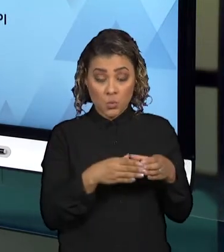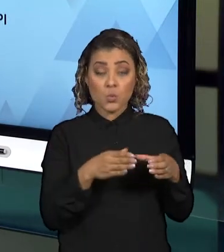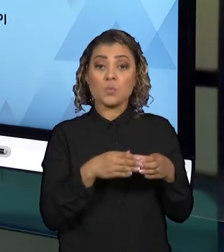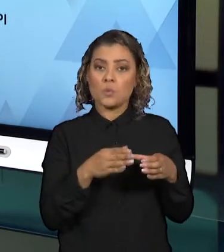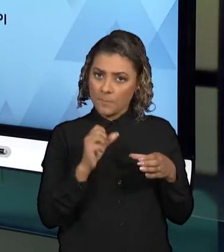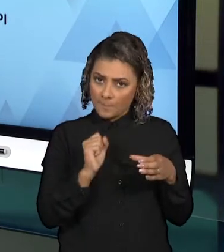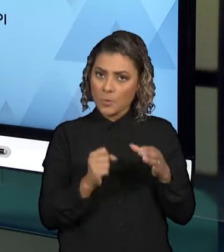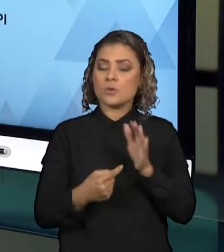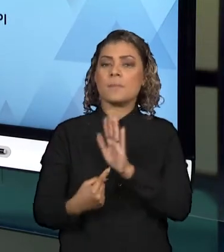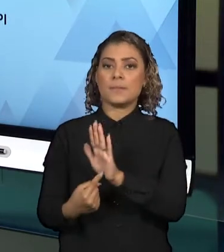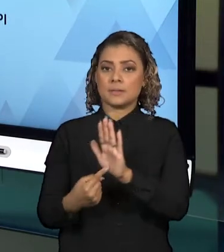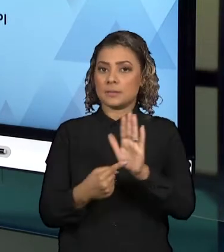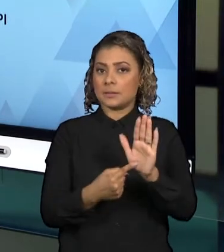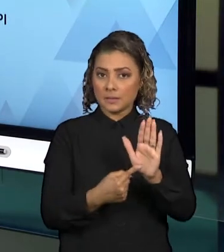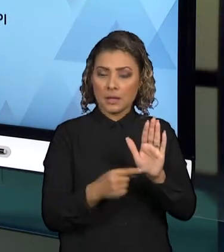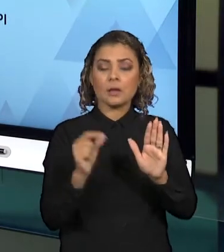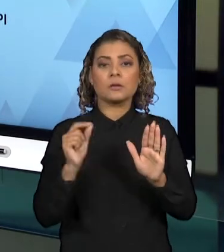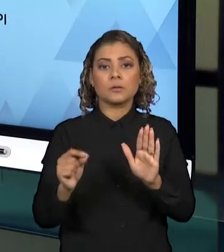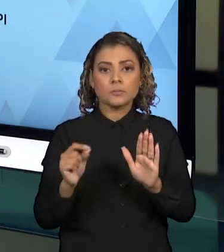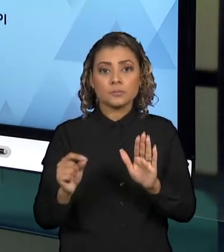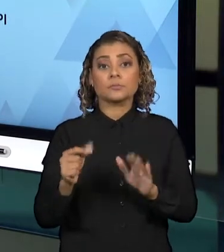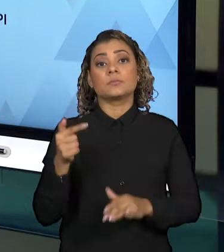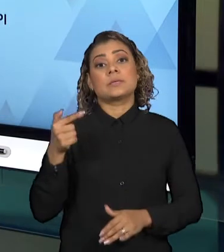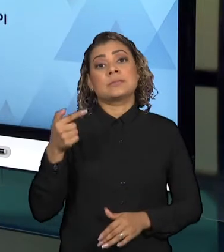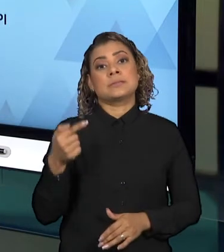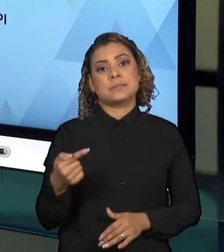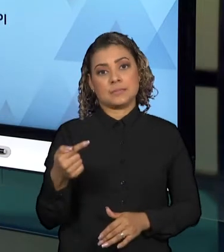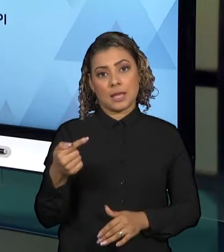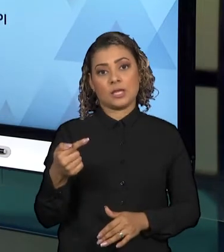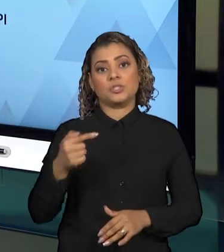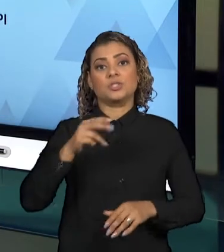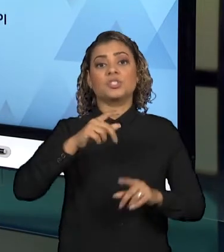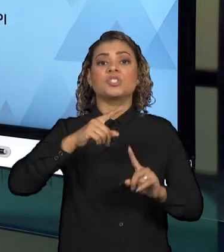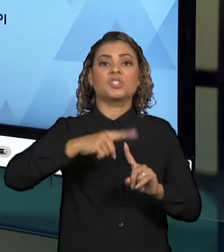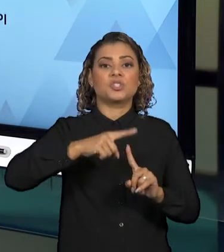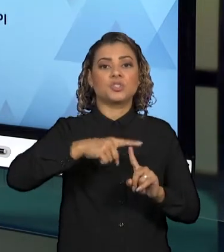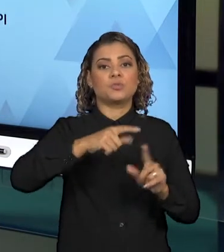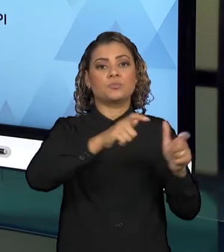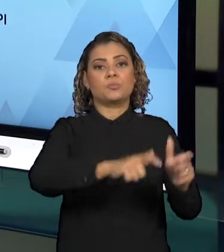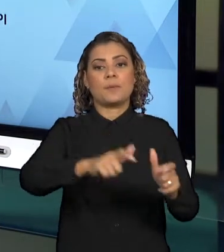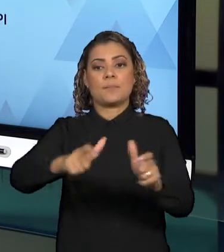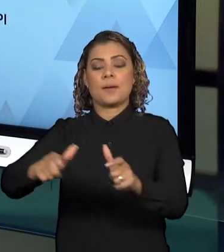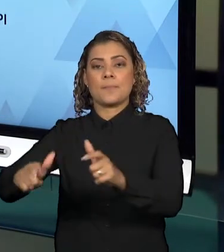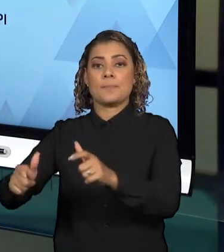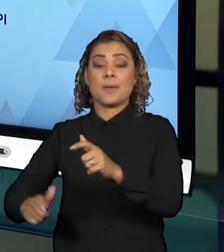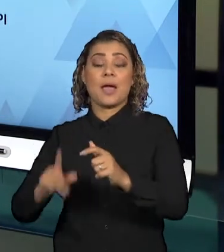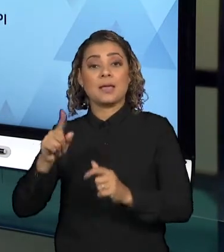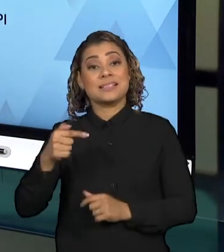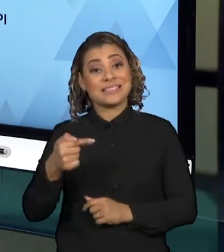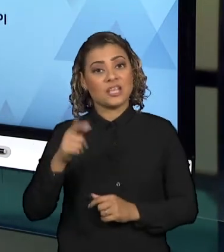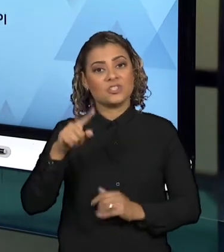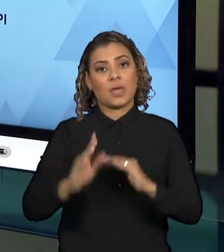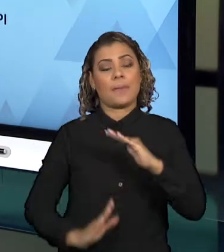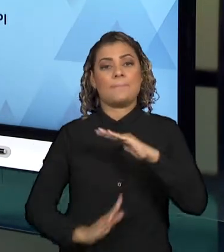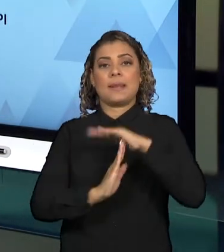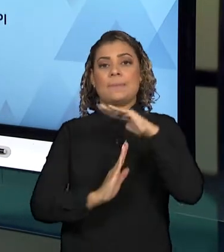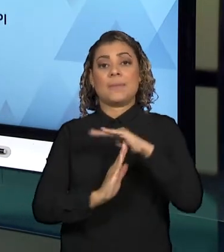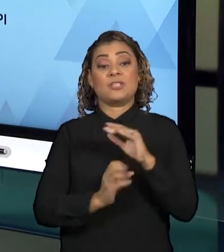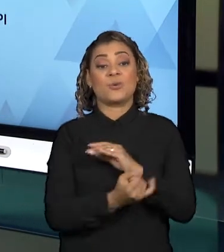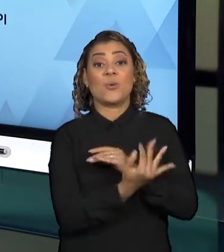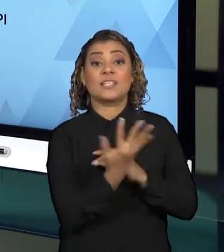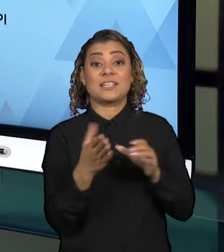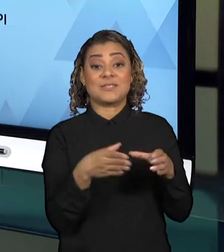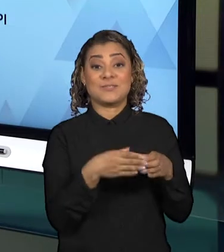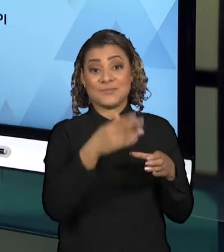apresentar descrições de sete contextos diferentes, porque é o número máximo de integrantes do grupo. Então,